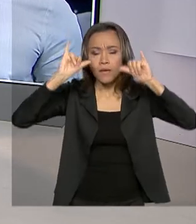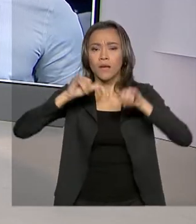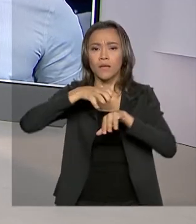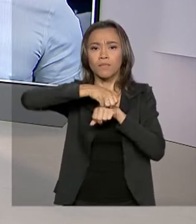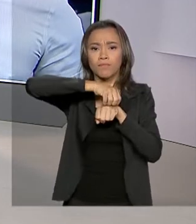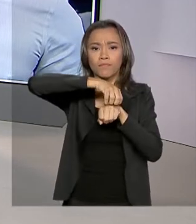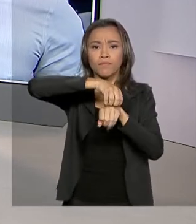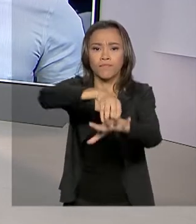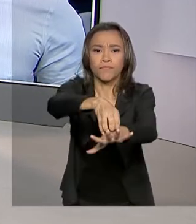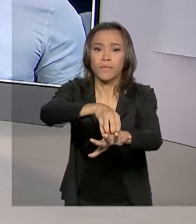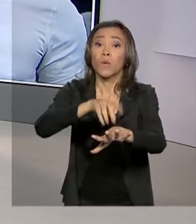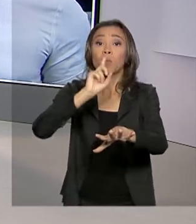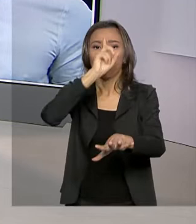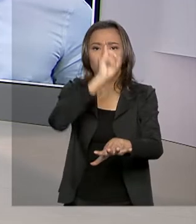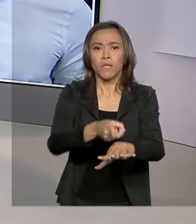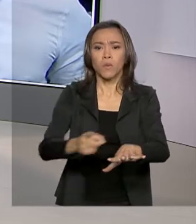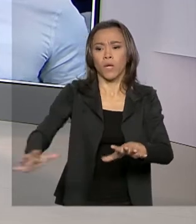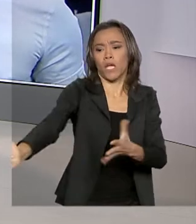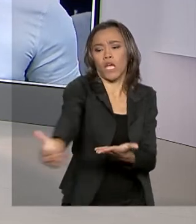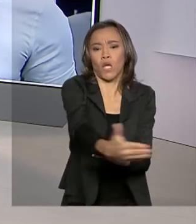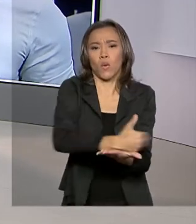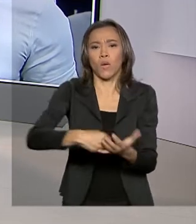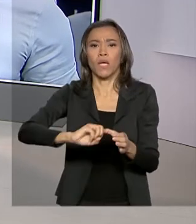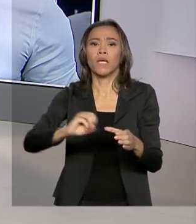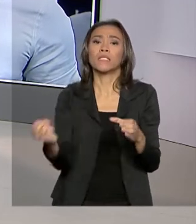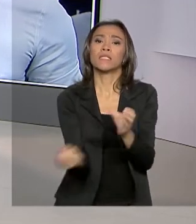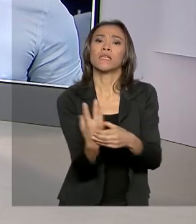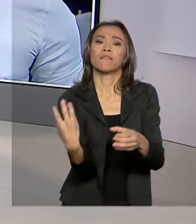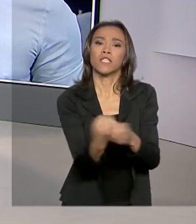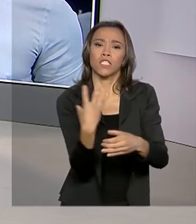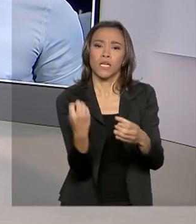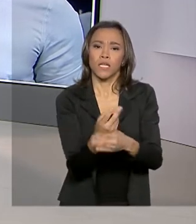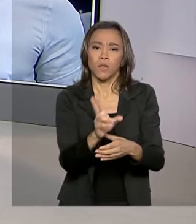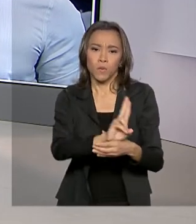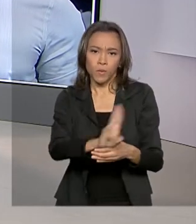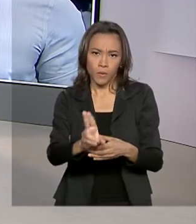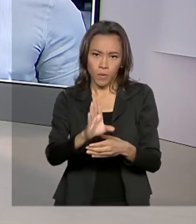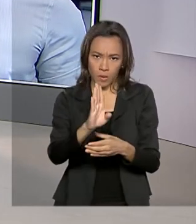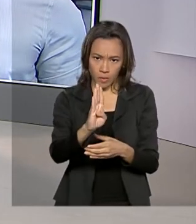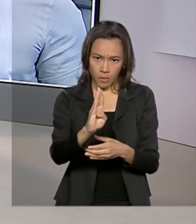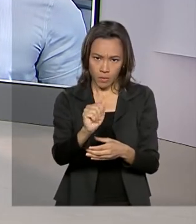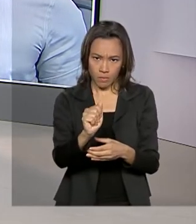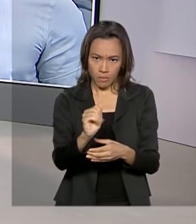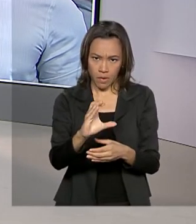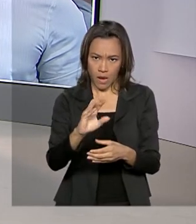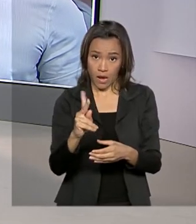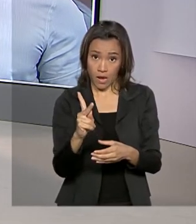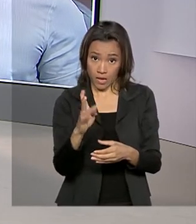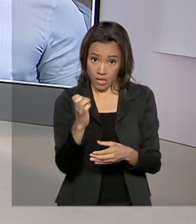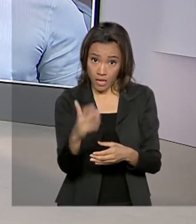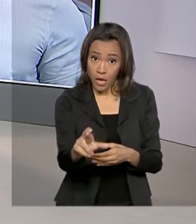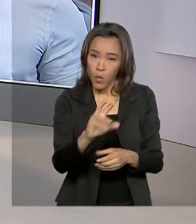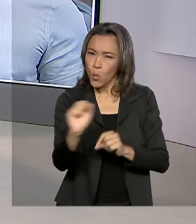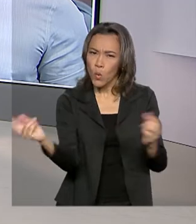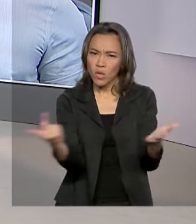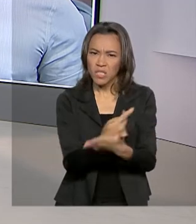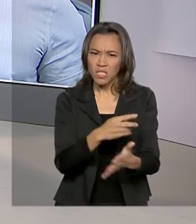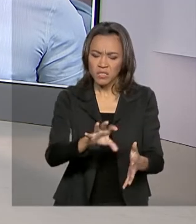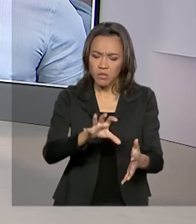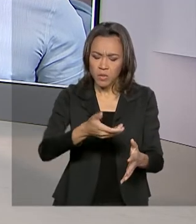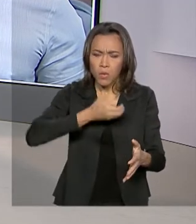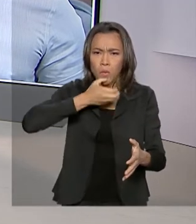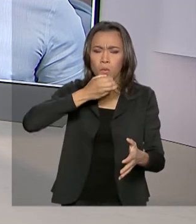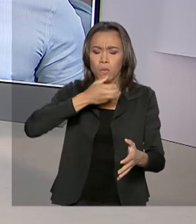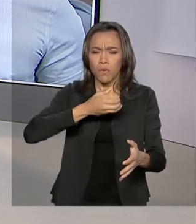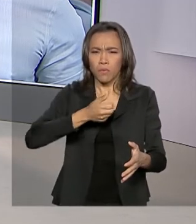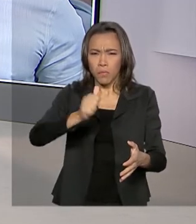recolhimento de todos os produtos da cervejaria Bacher, localizada em Belo Horizonte, depois de casos de contaminação. Dimas Soldi, de São